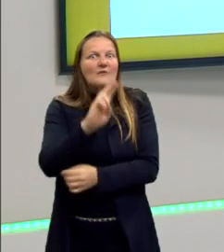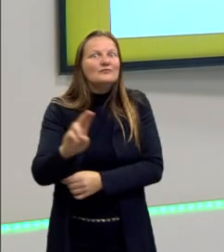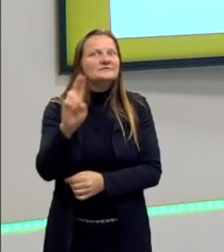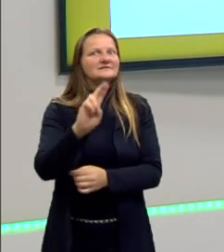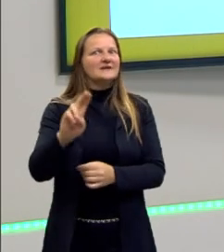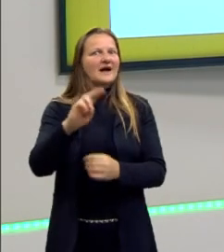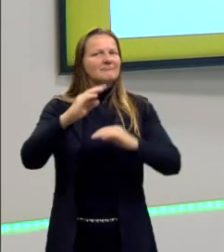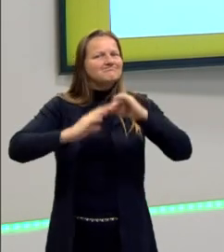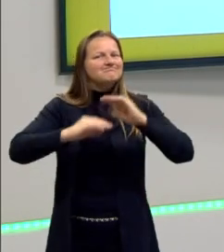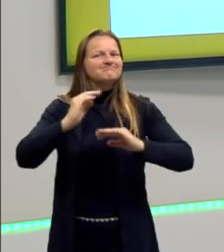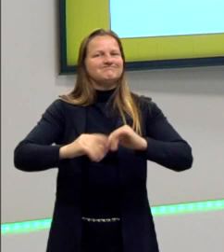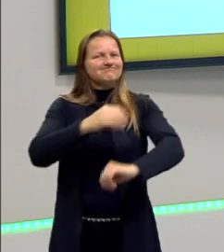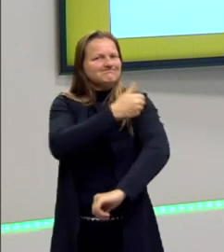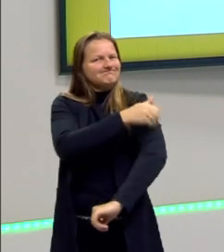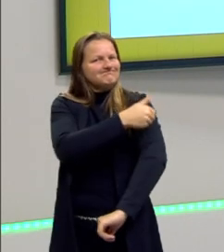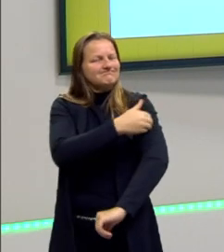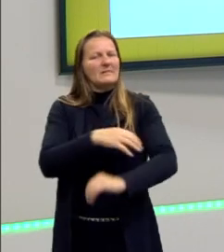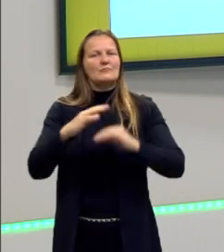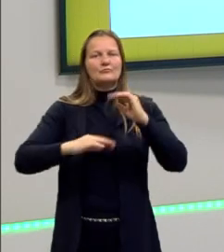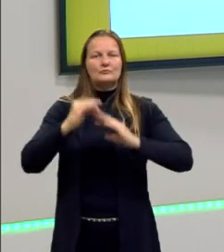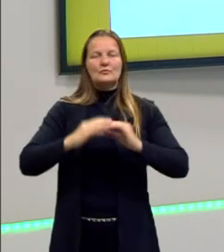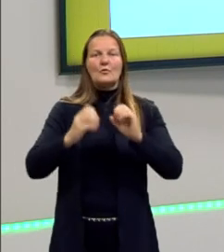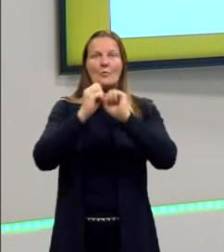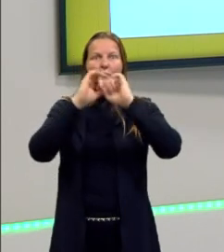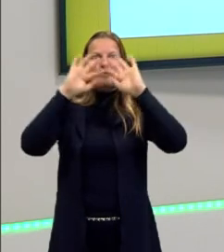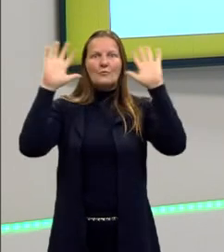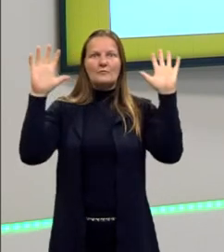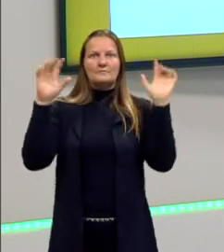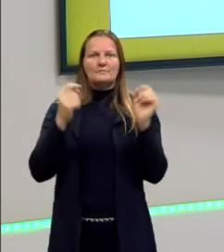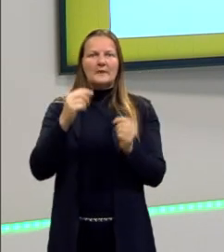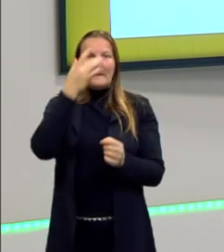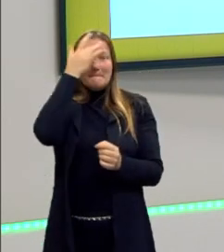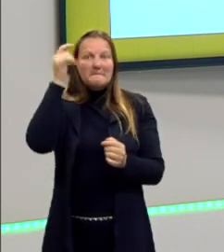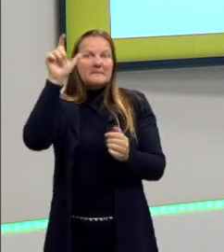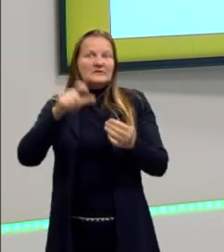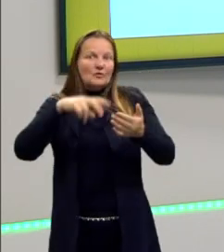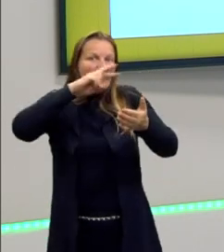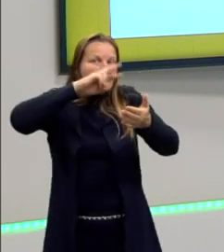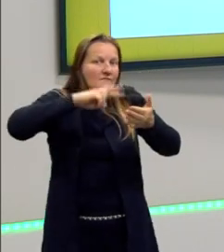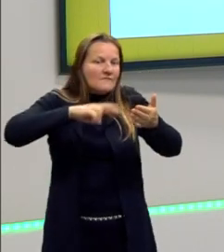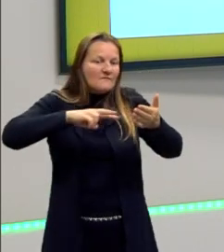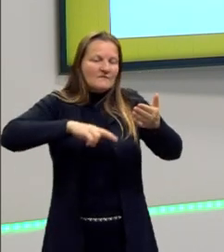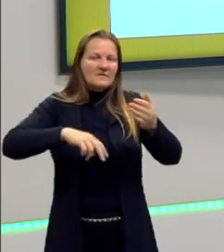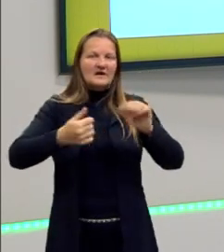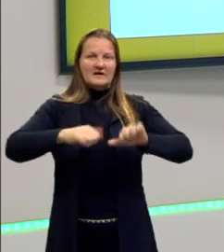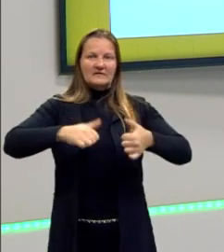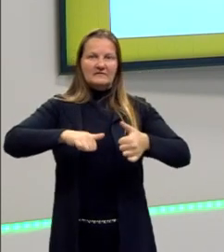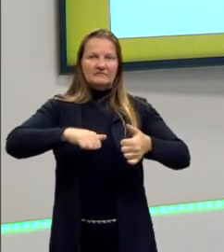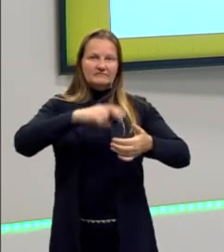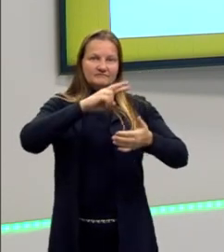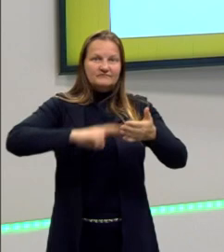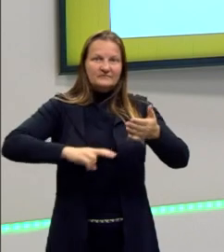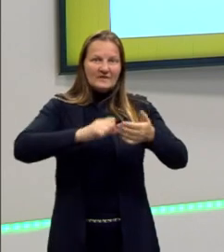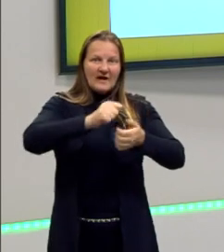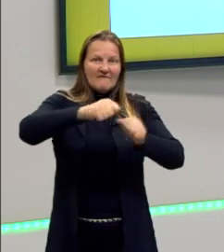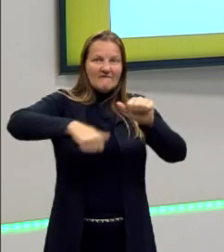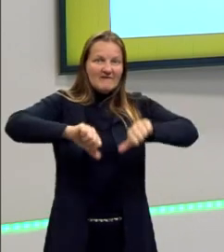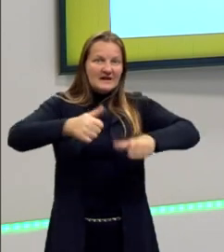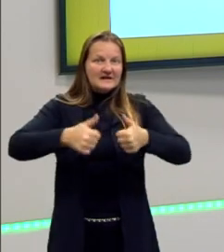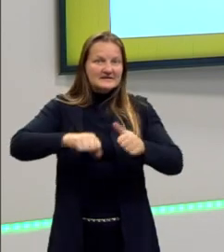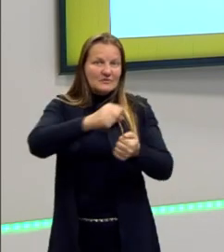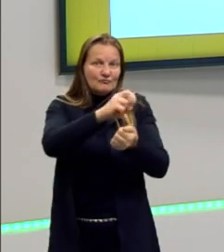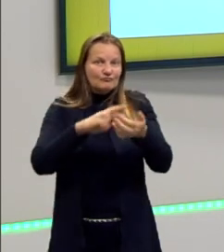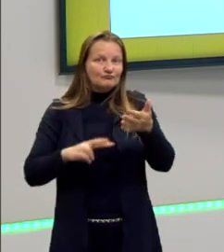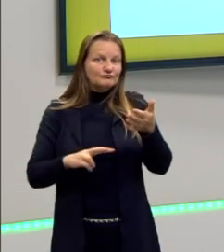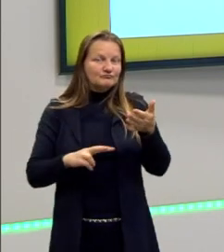Agora, para entender como o corretor que avalia o meu texto de redação faz para